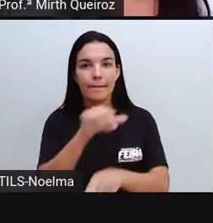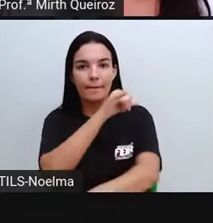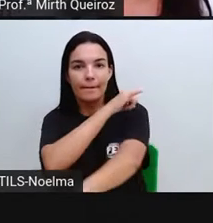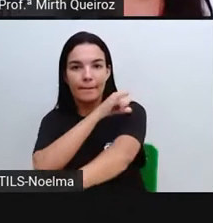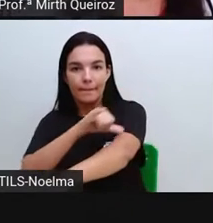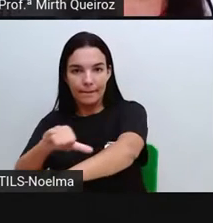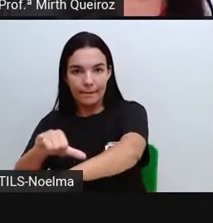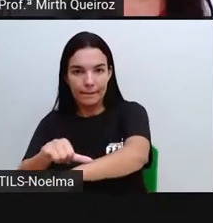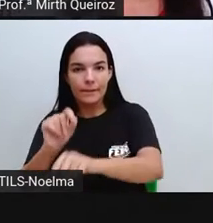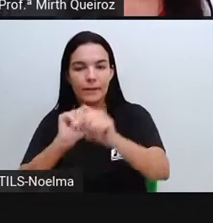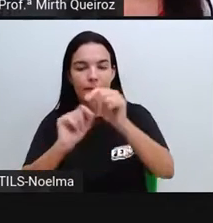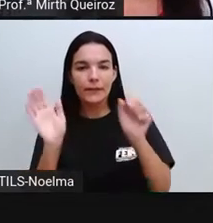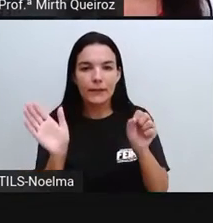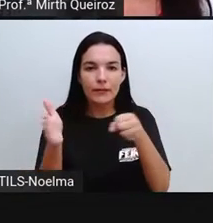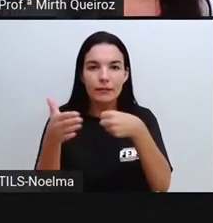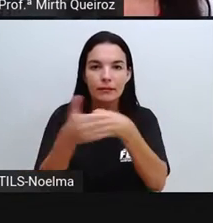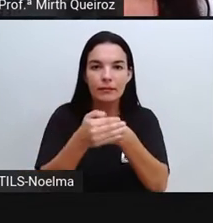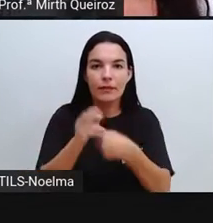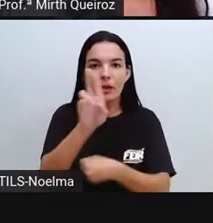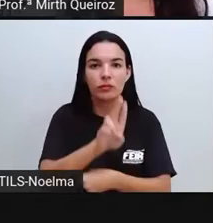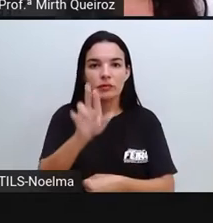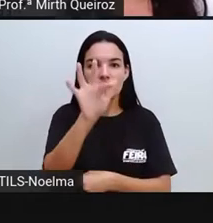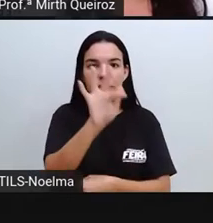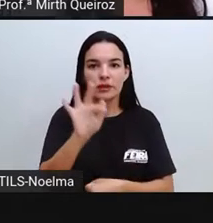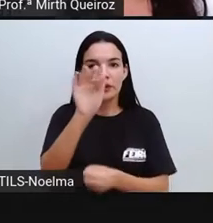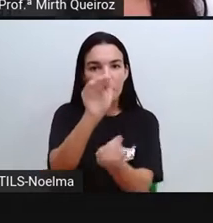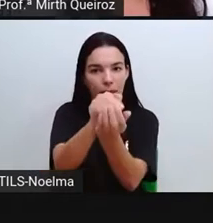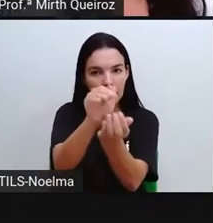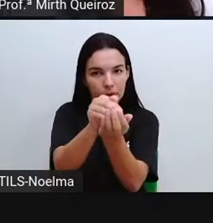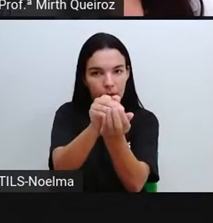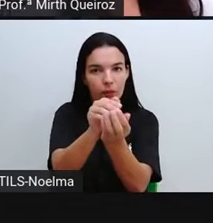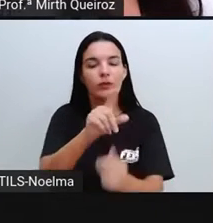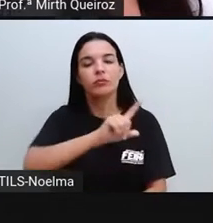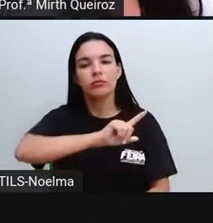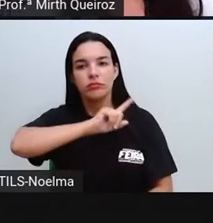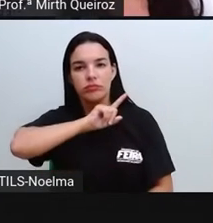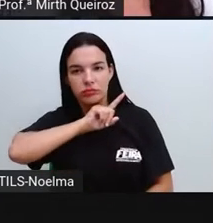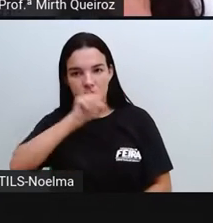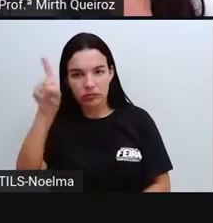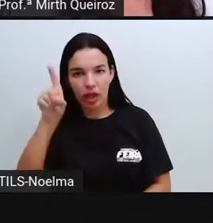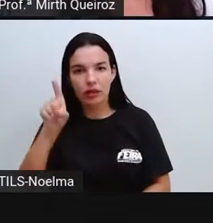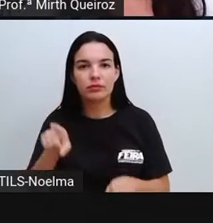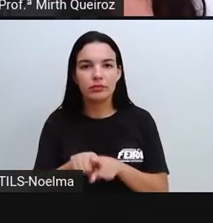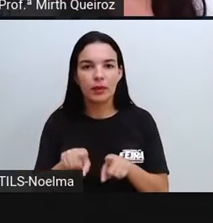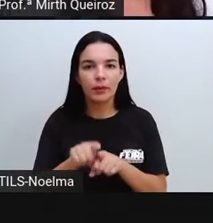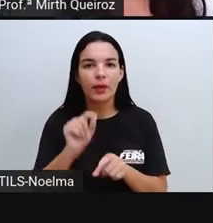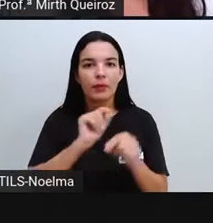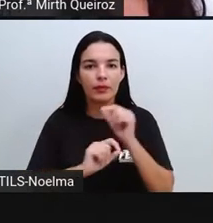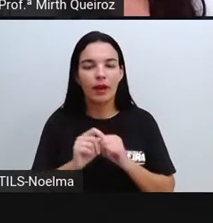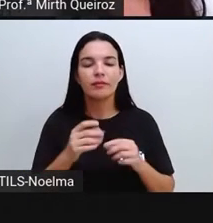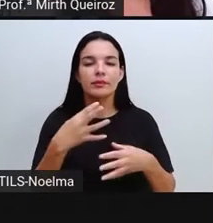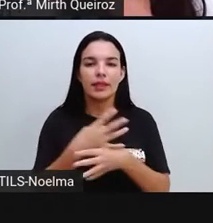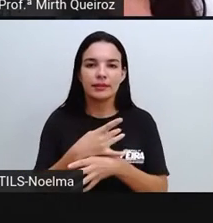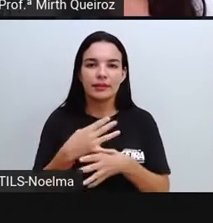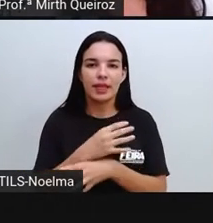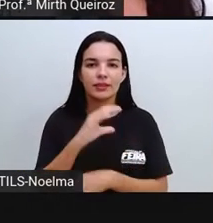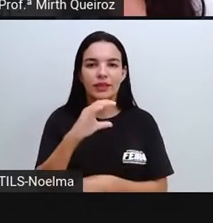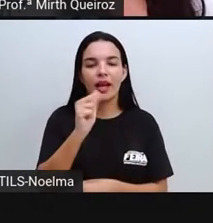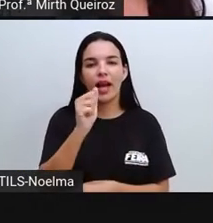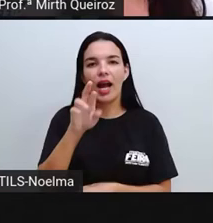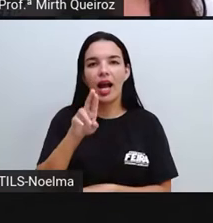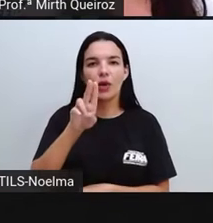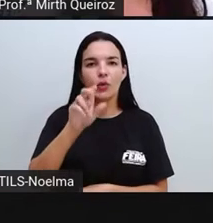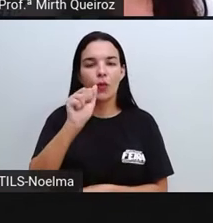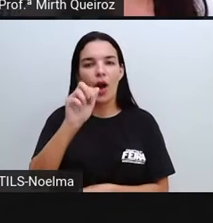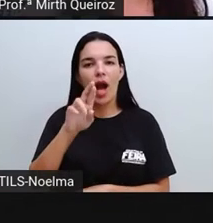acervo museológico da Universidade Federal de Pernambuco, no Recife e no Alto do Moura, em Caruaru,